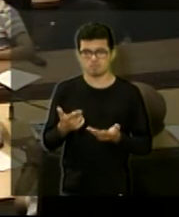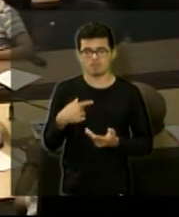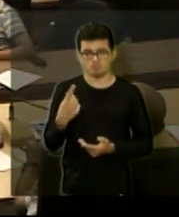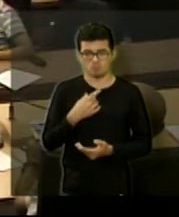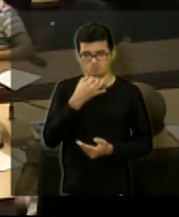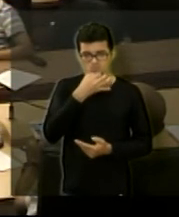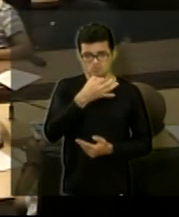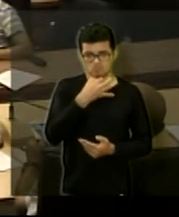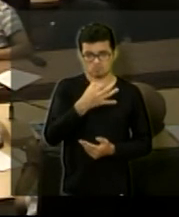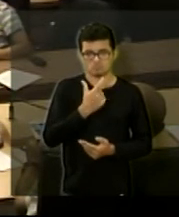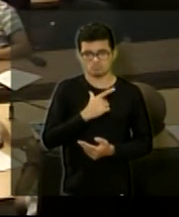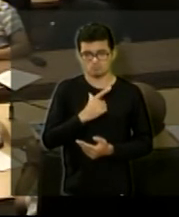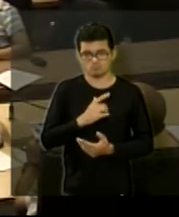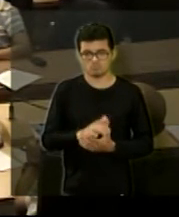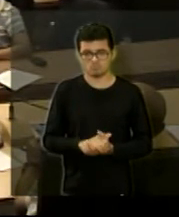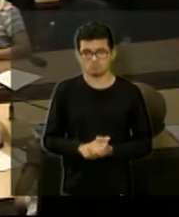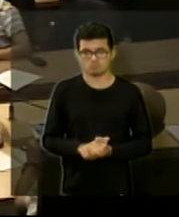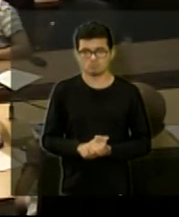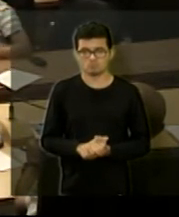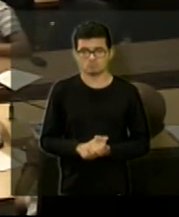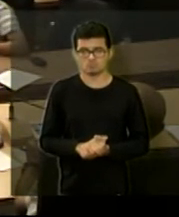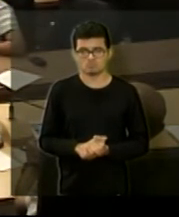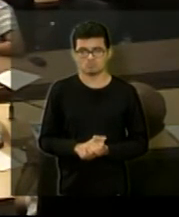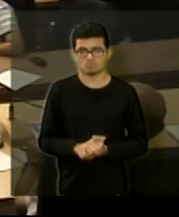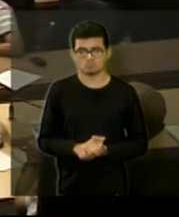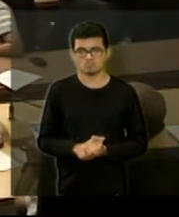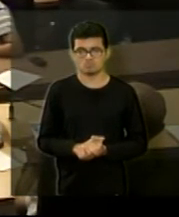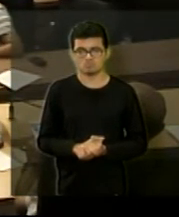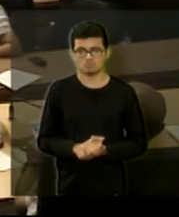detalhe aí já está vamos sugerir obrigado indicação logo no começo